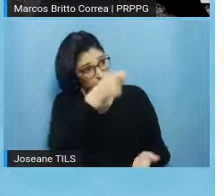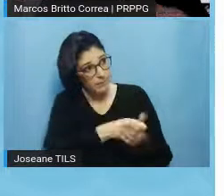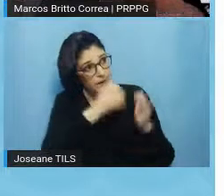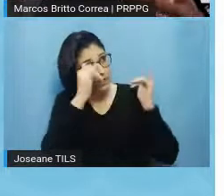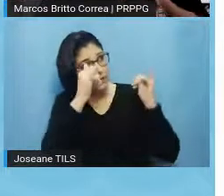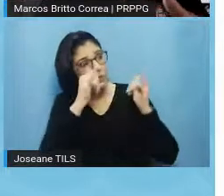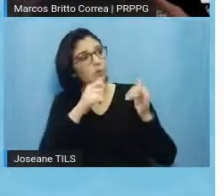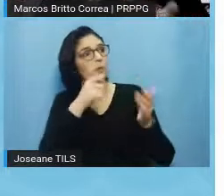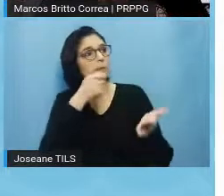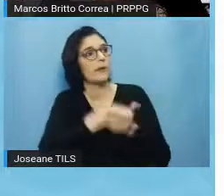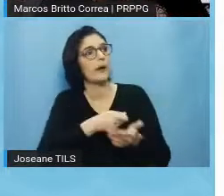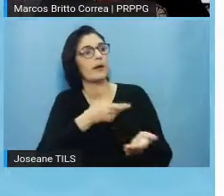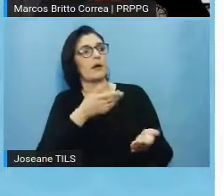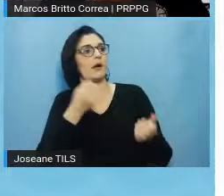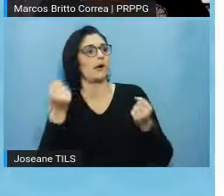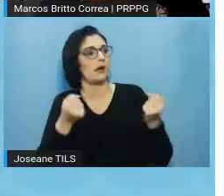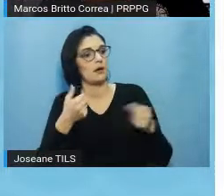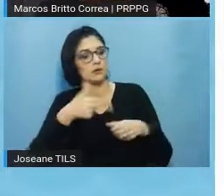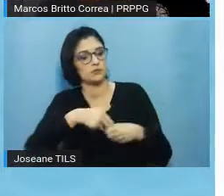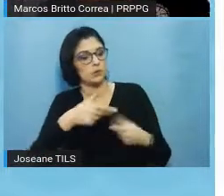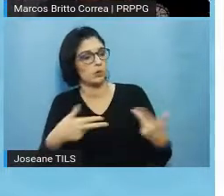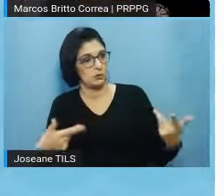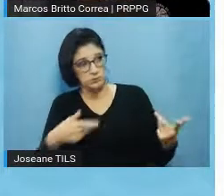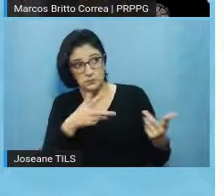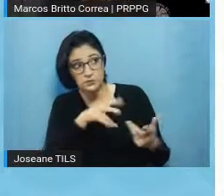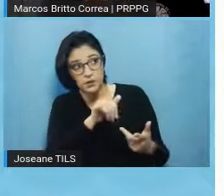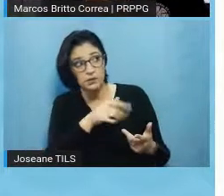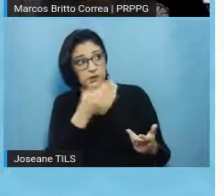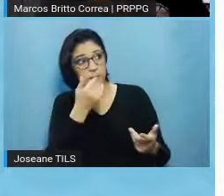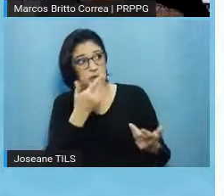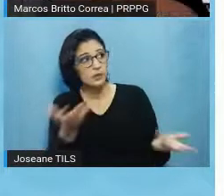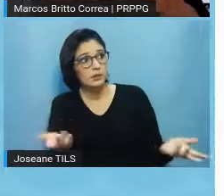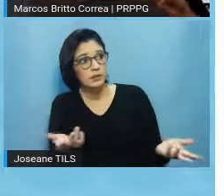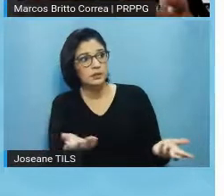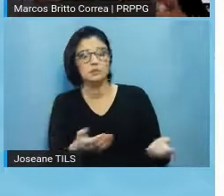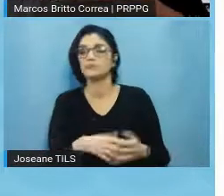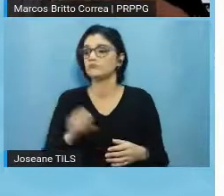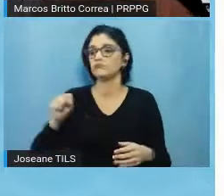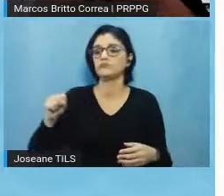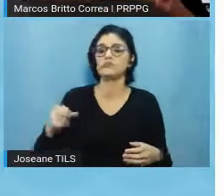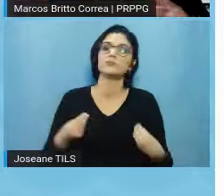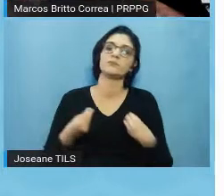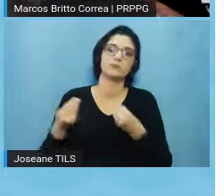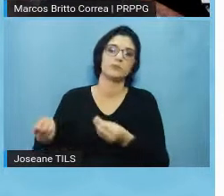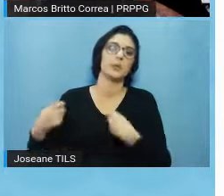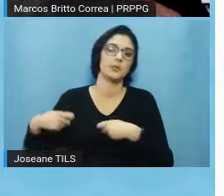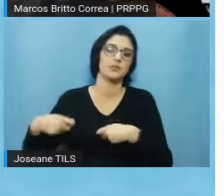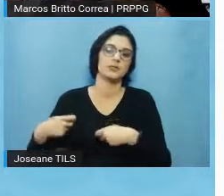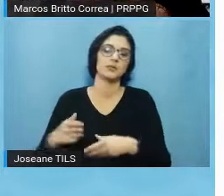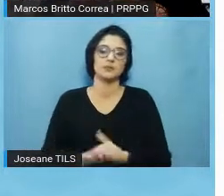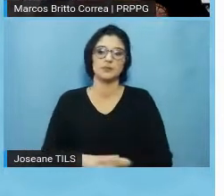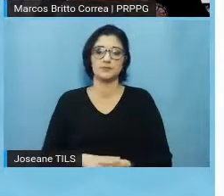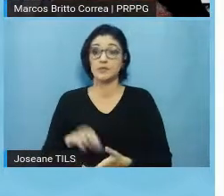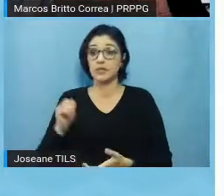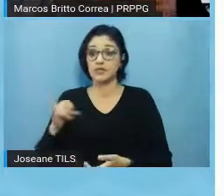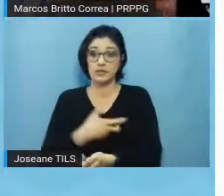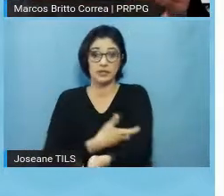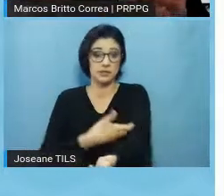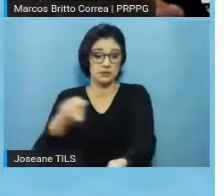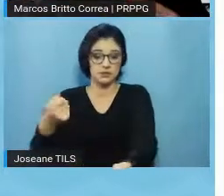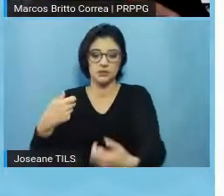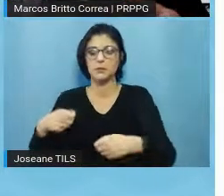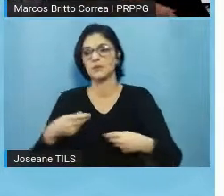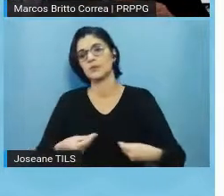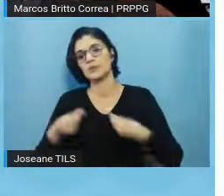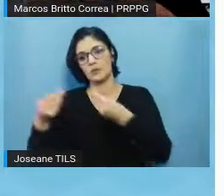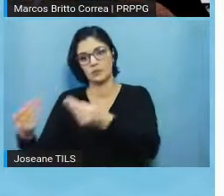gastos de transporte, alimentação, eventualmente, né. Quando a gente faz exames, tem que dar o resultado, obviamente, dos exames, quando são